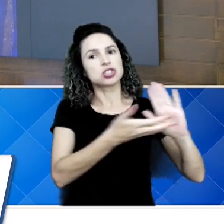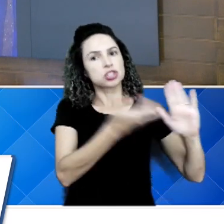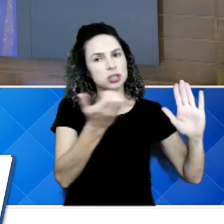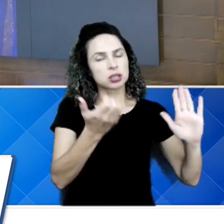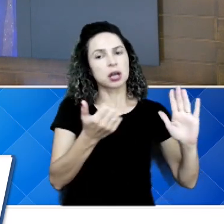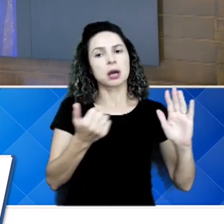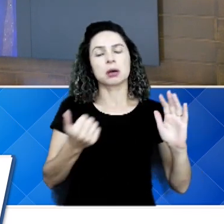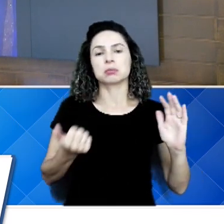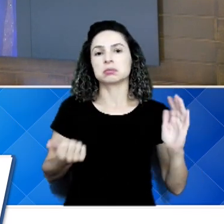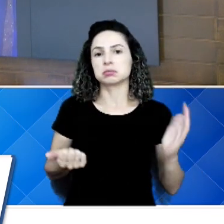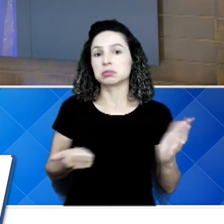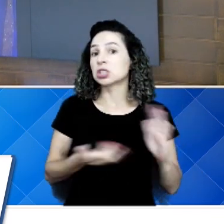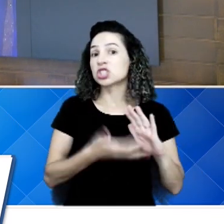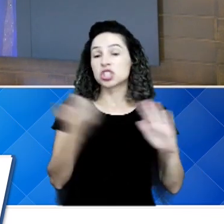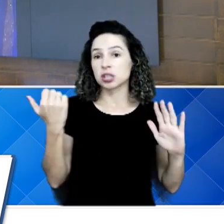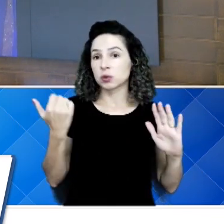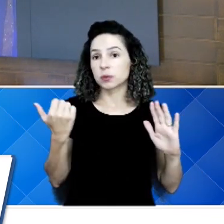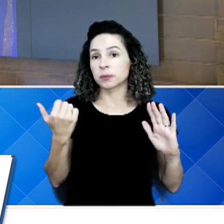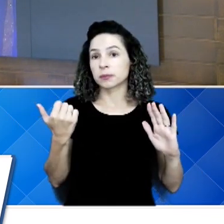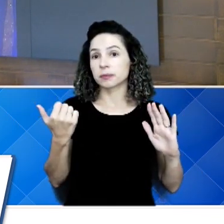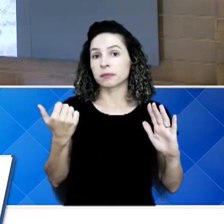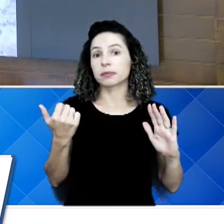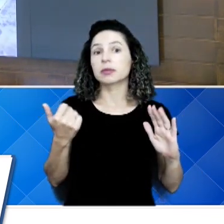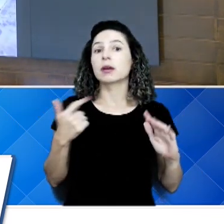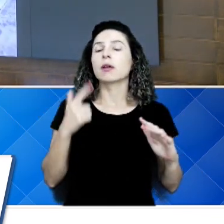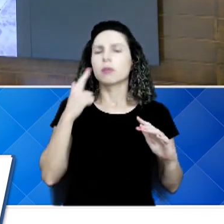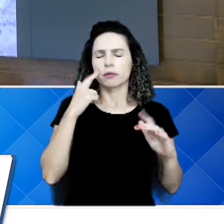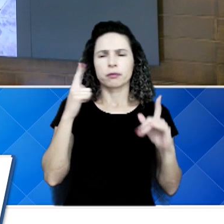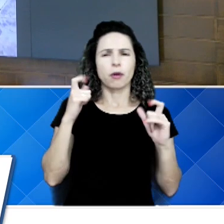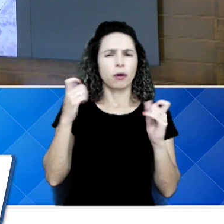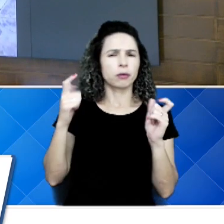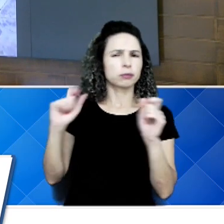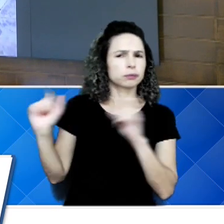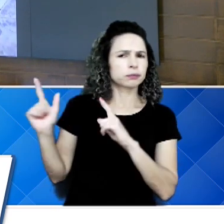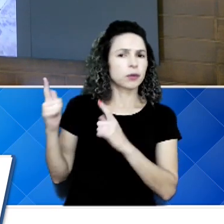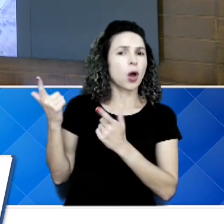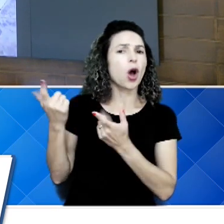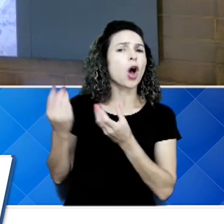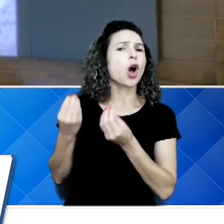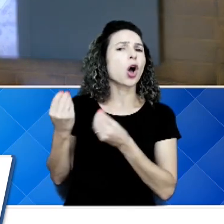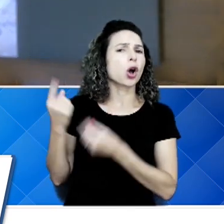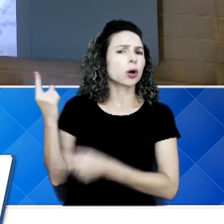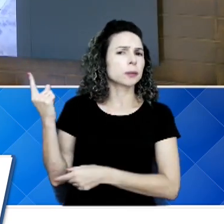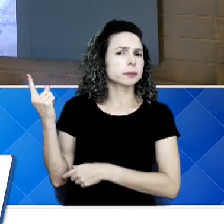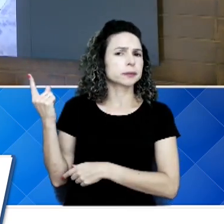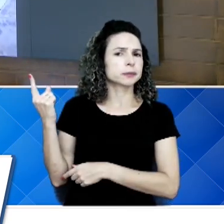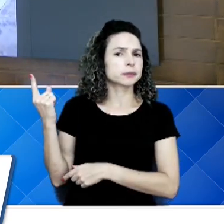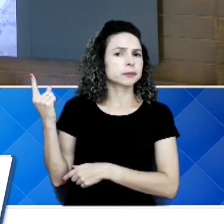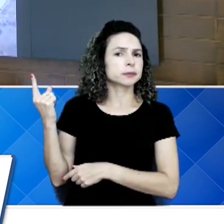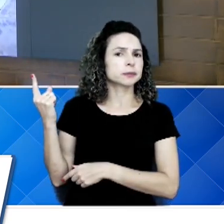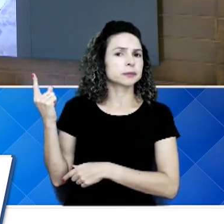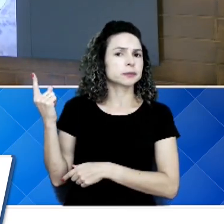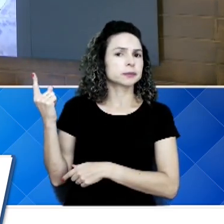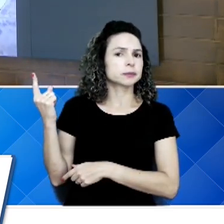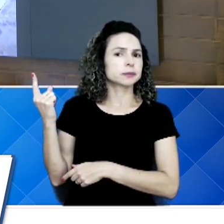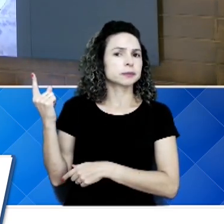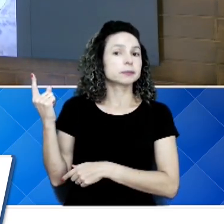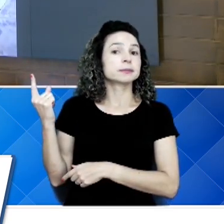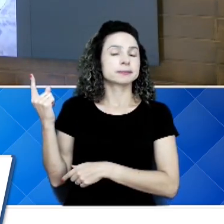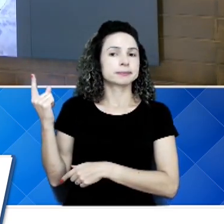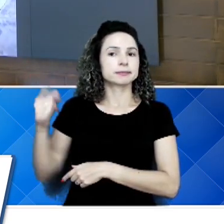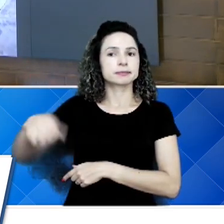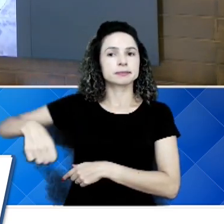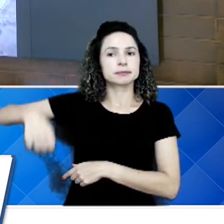e tiraram. Então vai passando as fotos, Getúlio, olha a situação, olha lá. Aí pega a sacolinha de lixo,